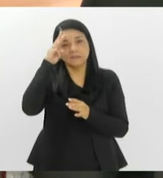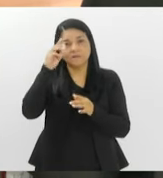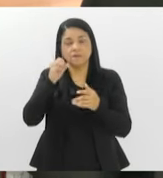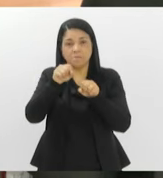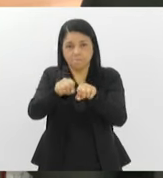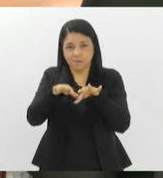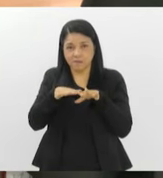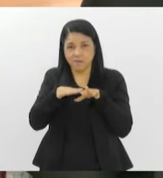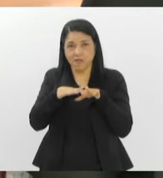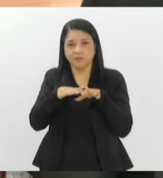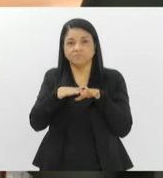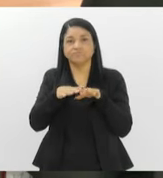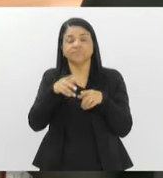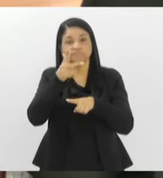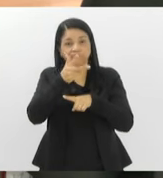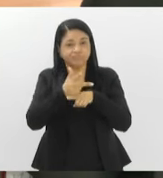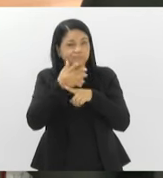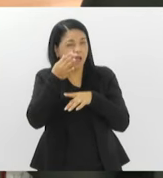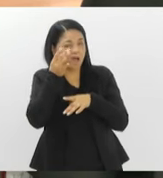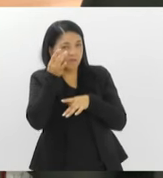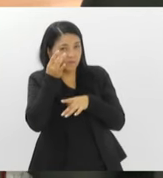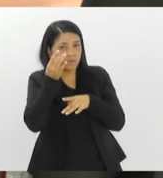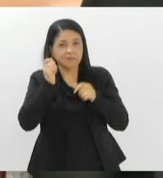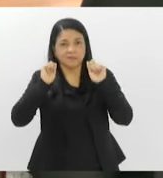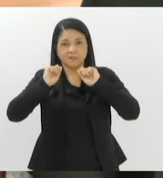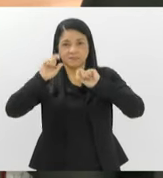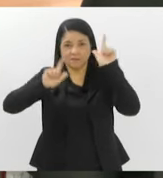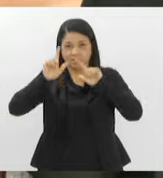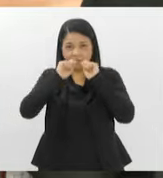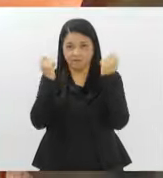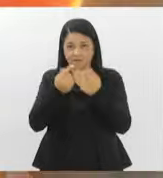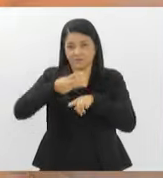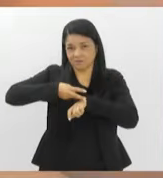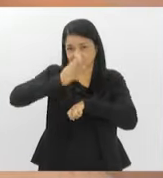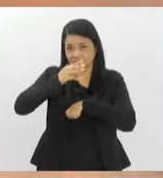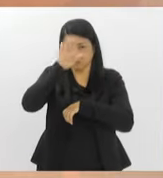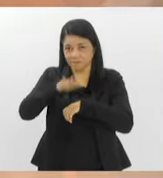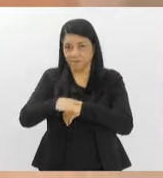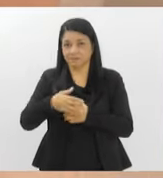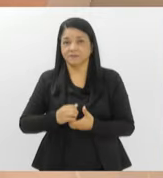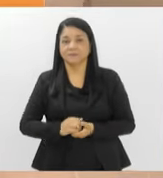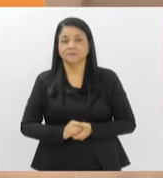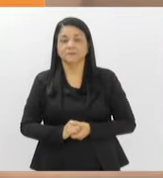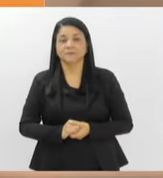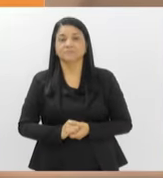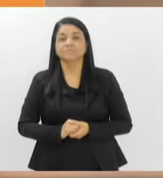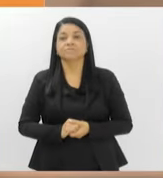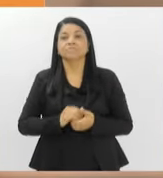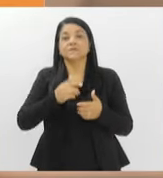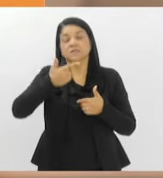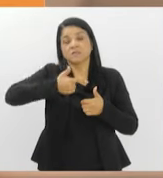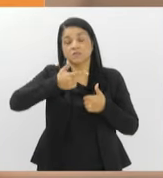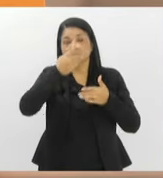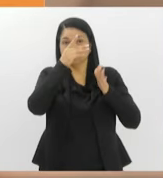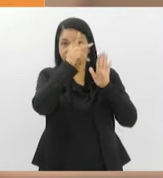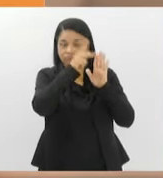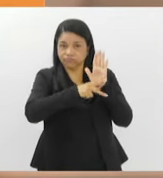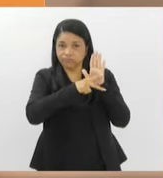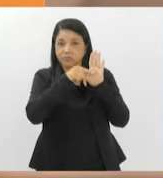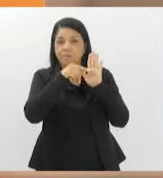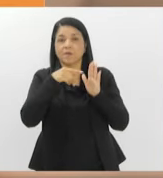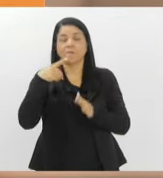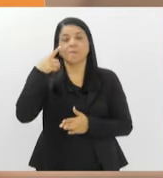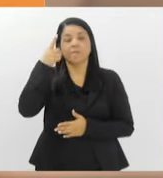plenário, com transmissão ao vivo da TV Alerja, a partir das três da tarde. Em segunda discussão, o projeto da